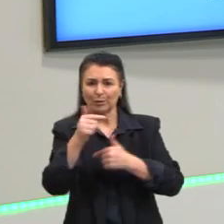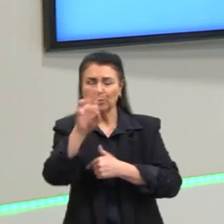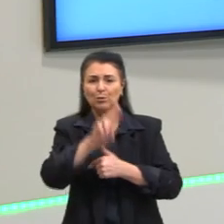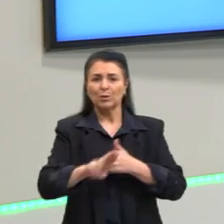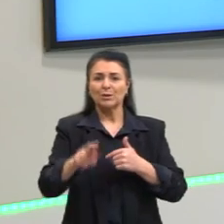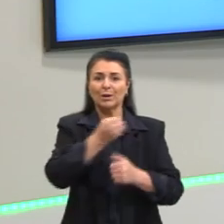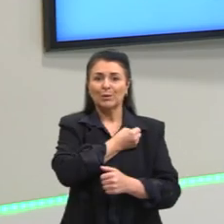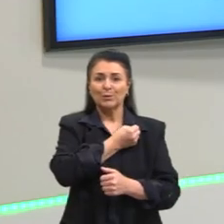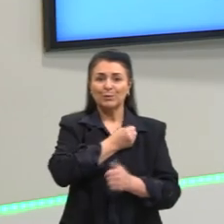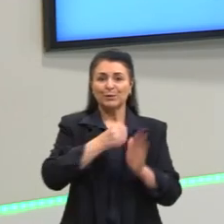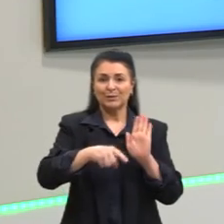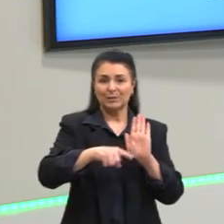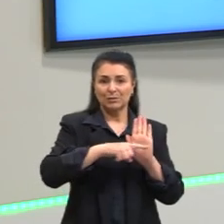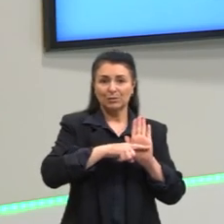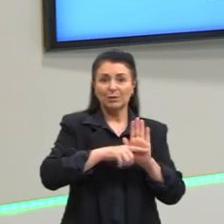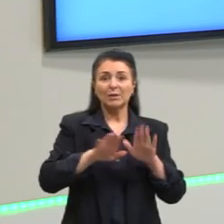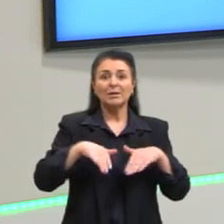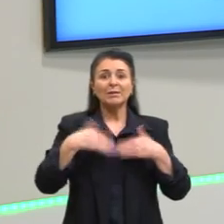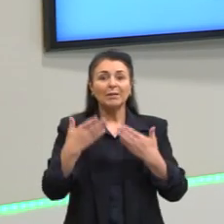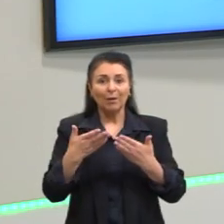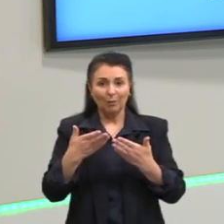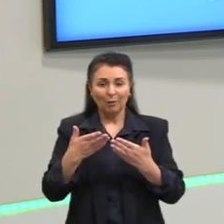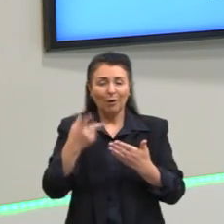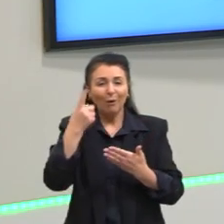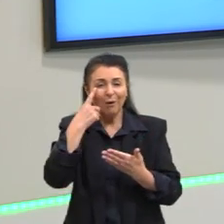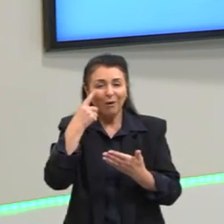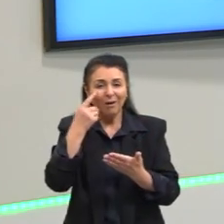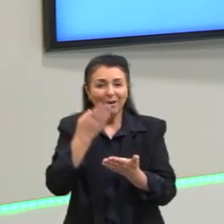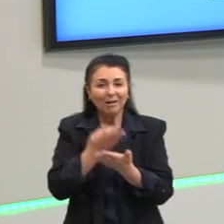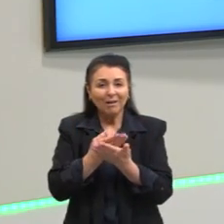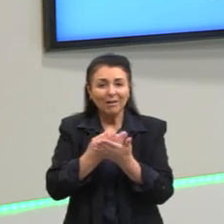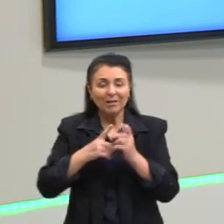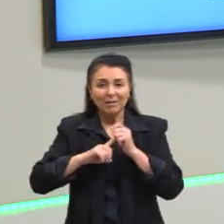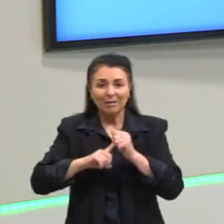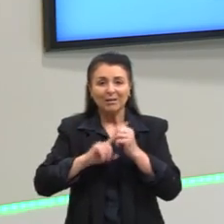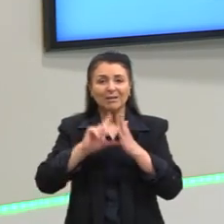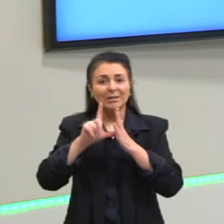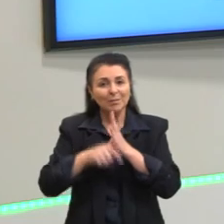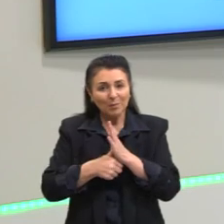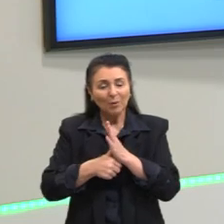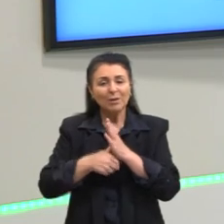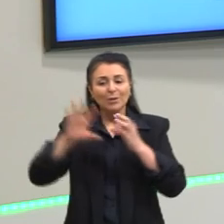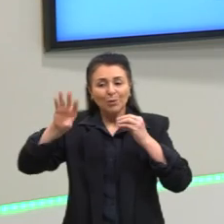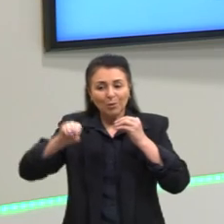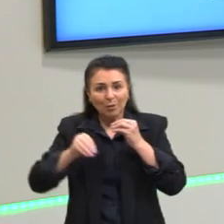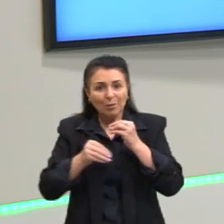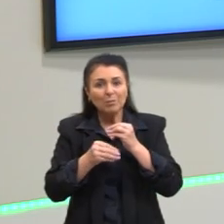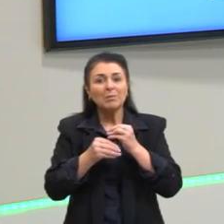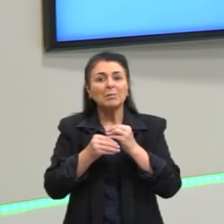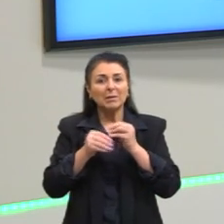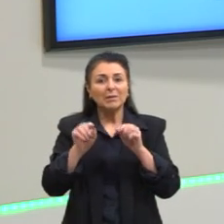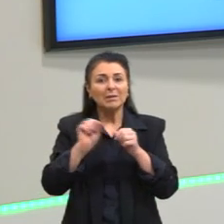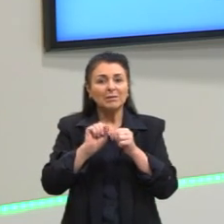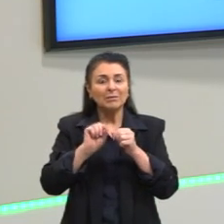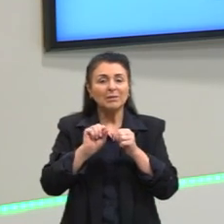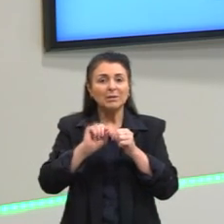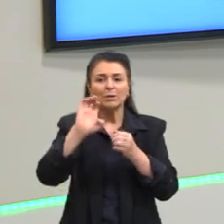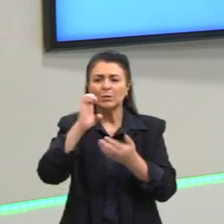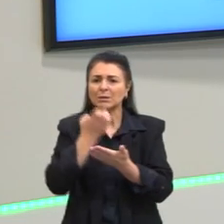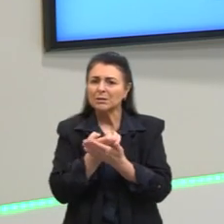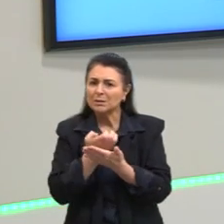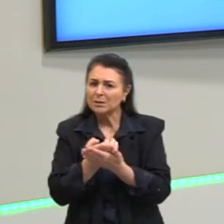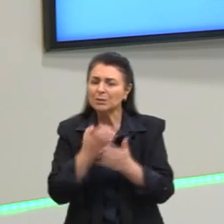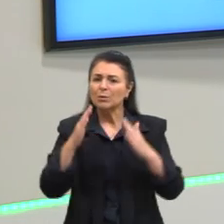eu sugiro, então, que acompanhe essa aula até o final e que, principalmente, depois complemente, então, os estudos, fazendo exercício em casa,